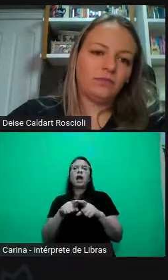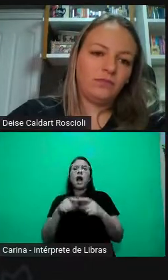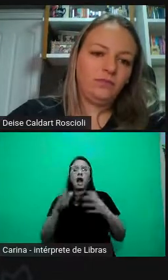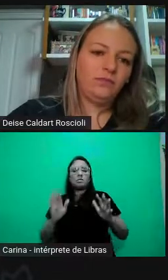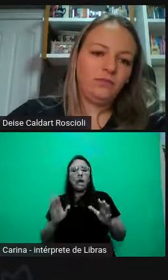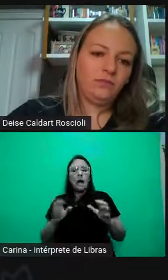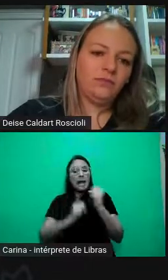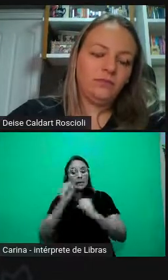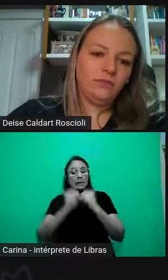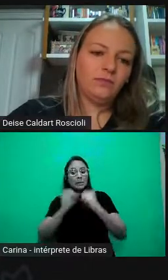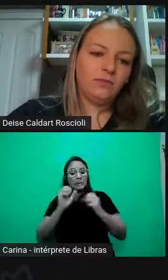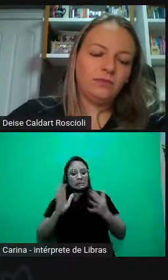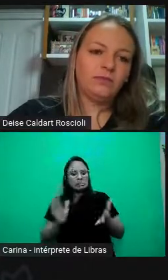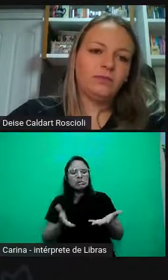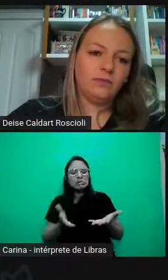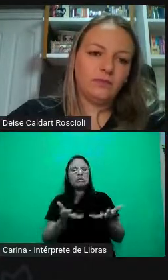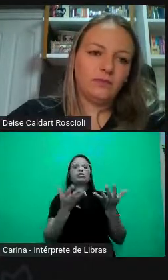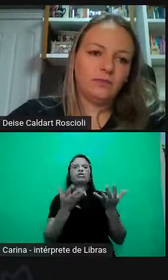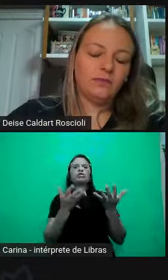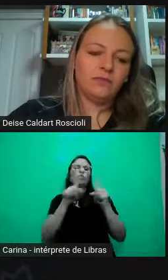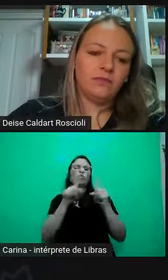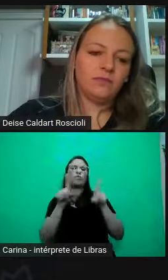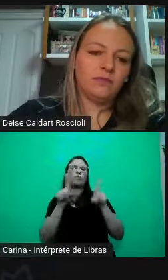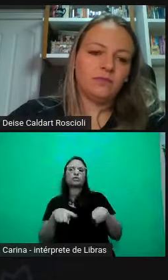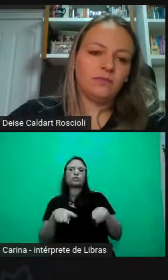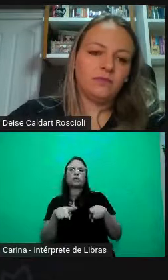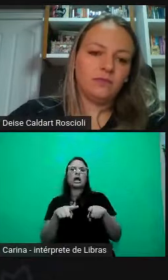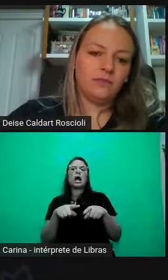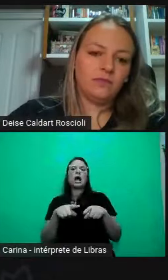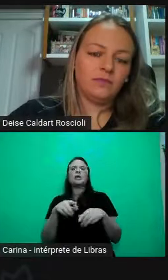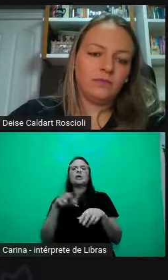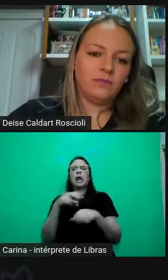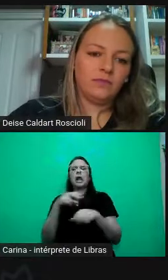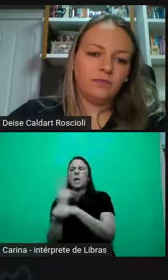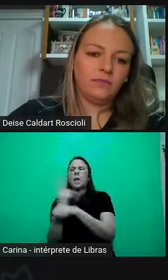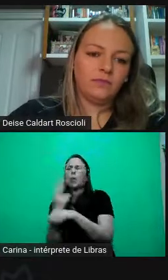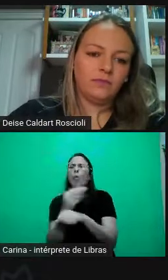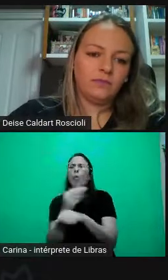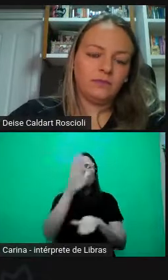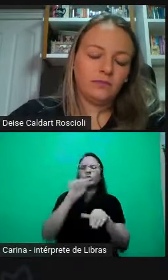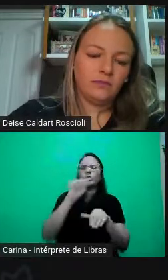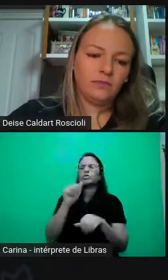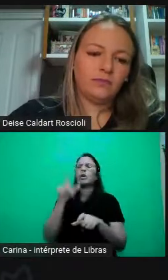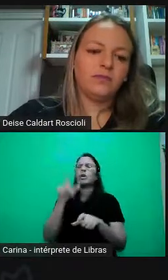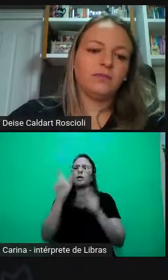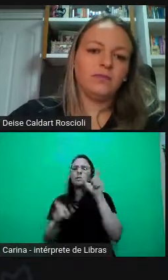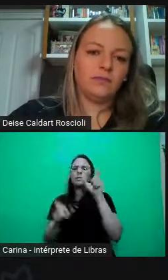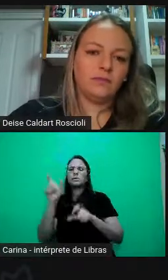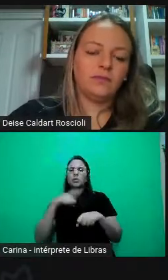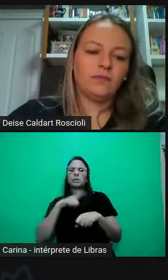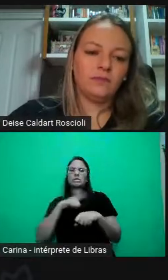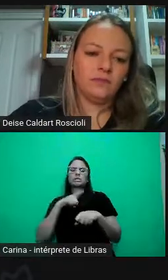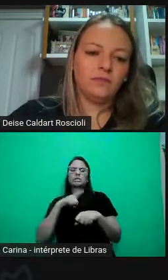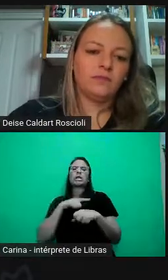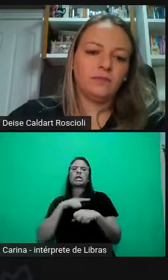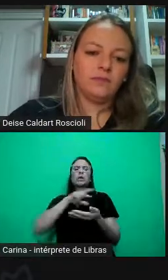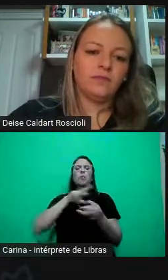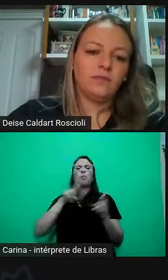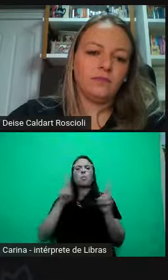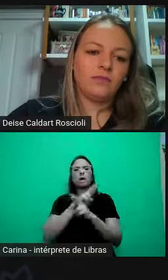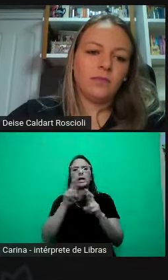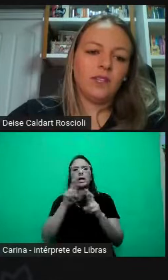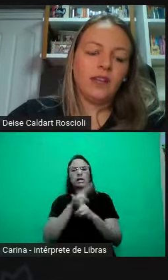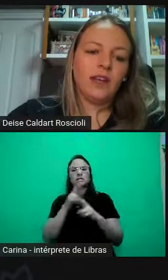pessoas que se relacionam de alguma forma com temática e criam grupos núcleos de diversidade e inclusão dentro da organização.